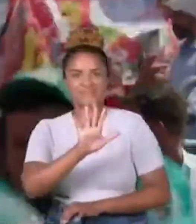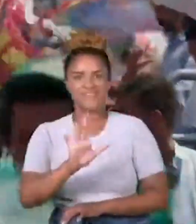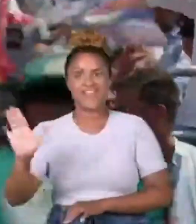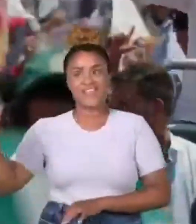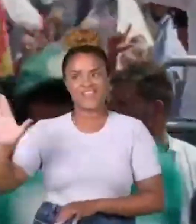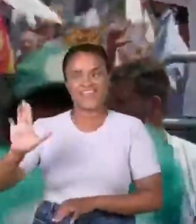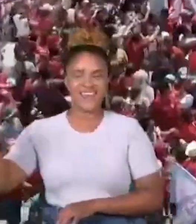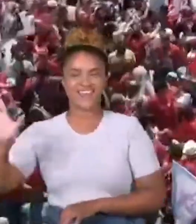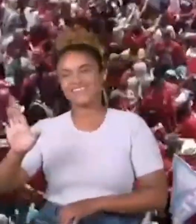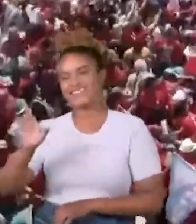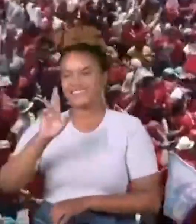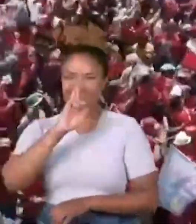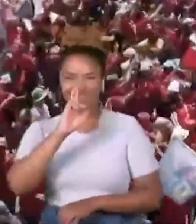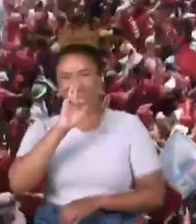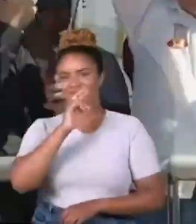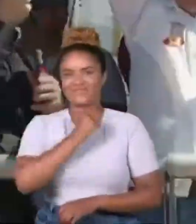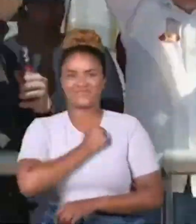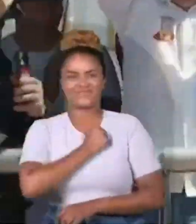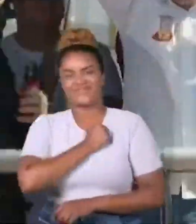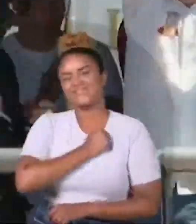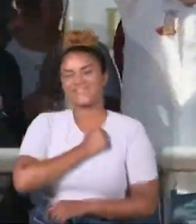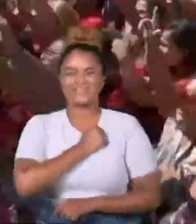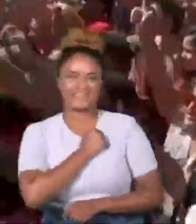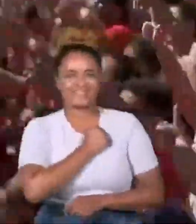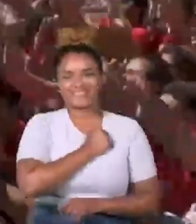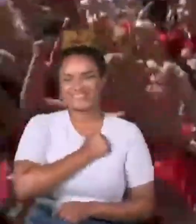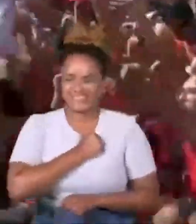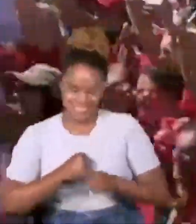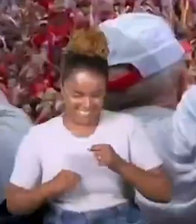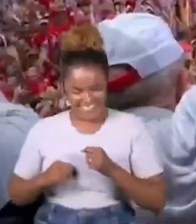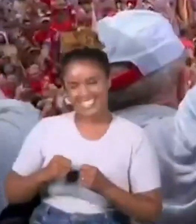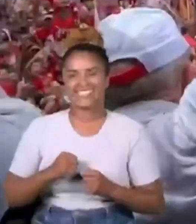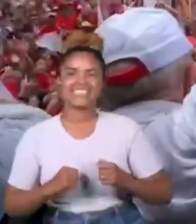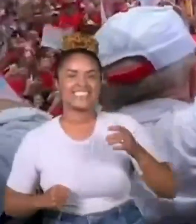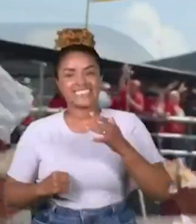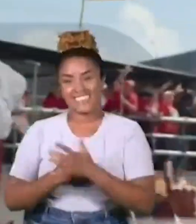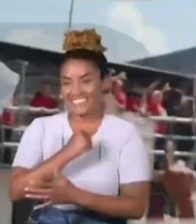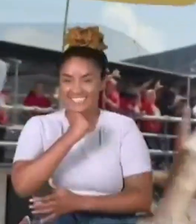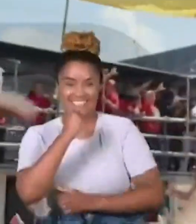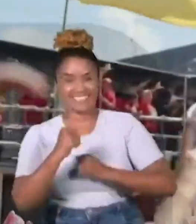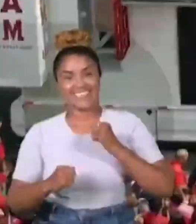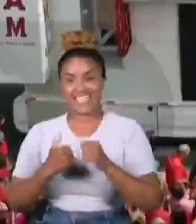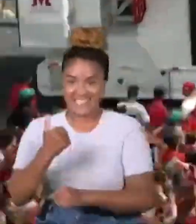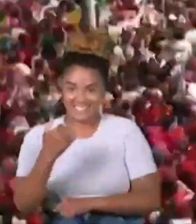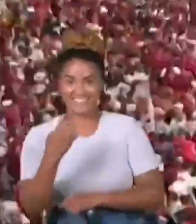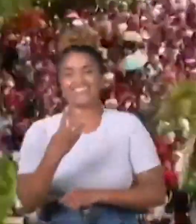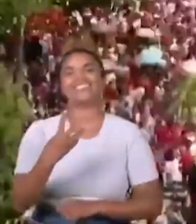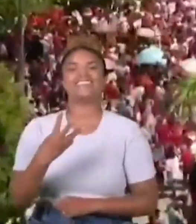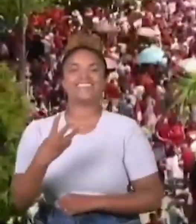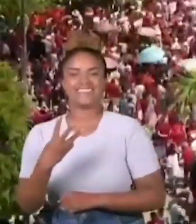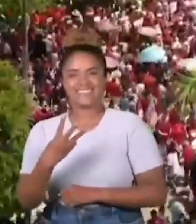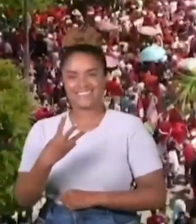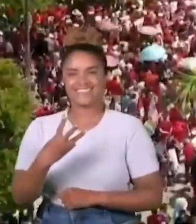É Lula lá e Rogério quer! Ah, roxo treze aí!